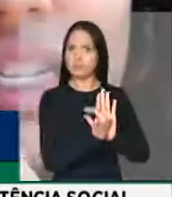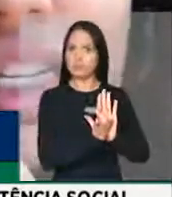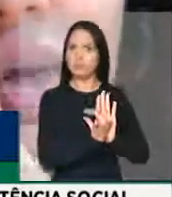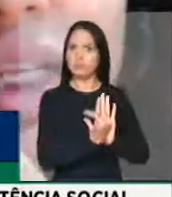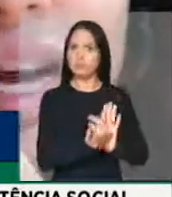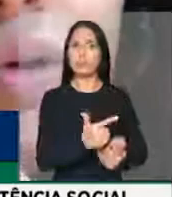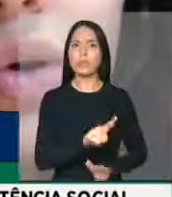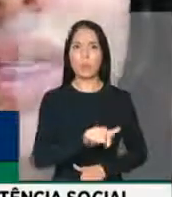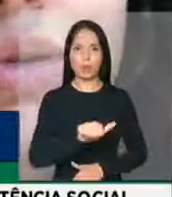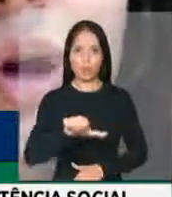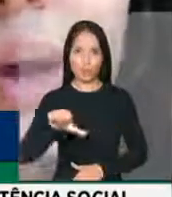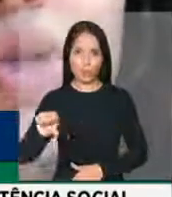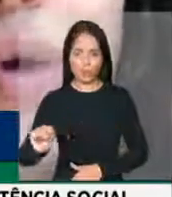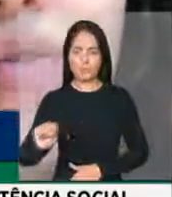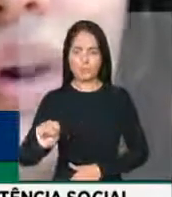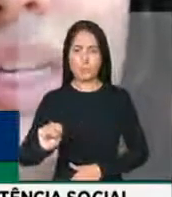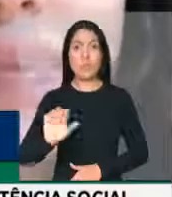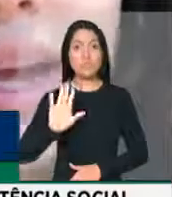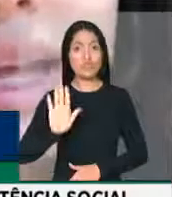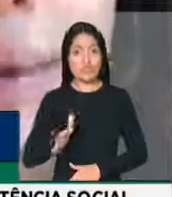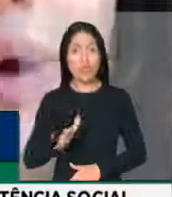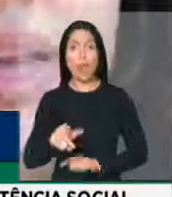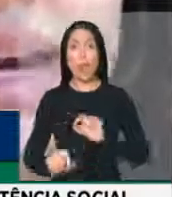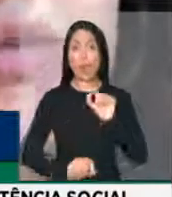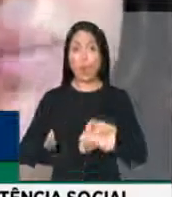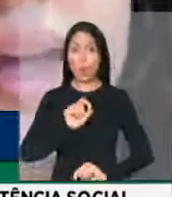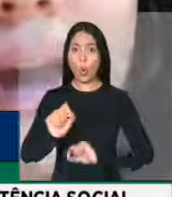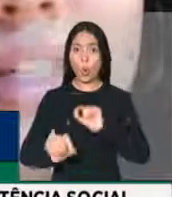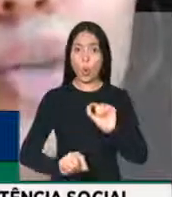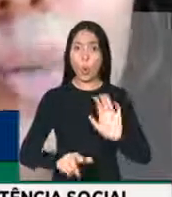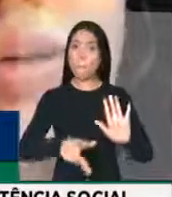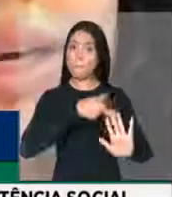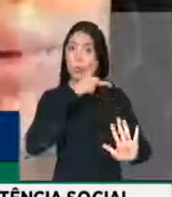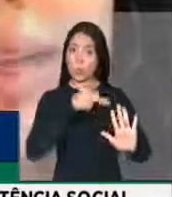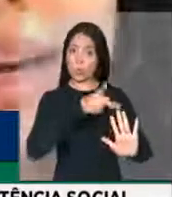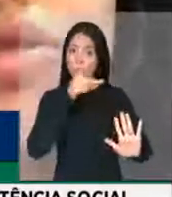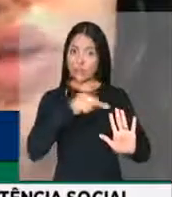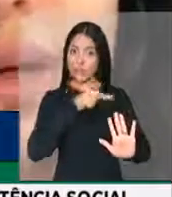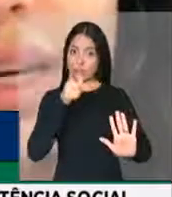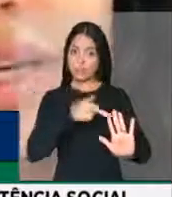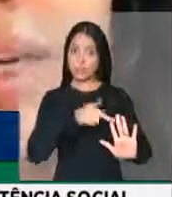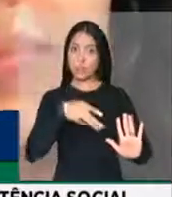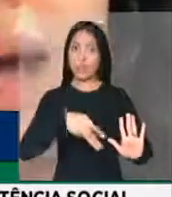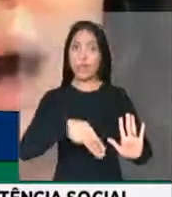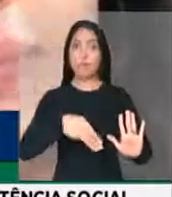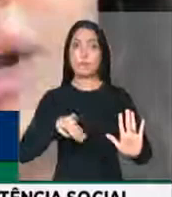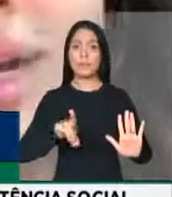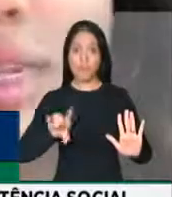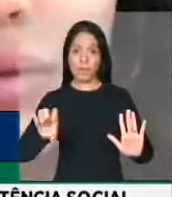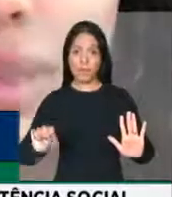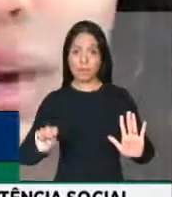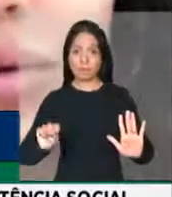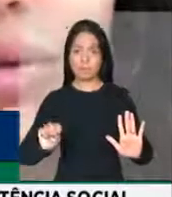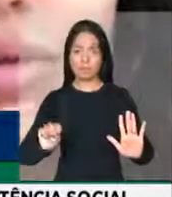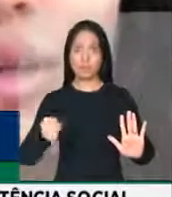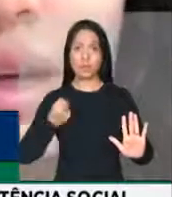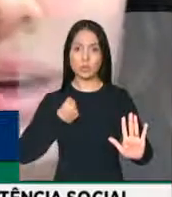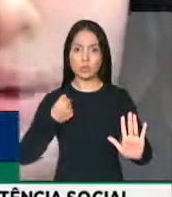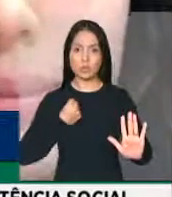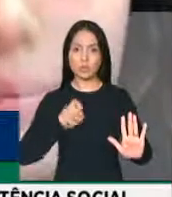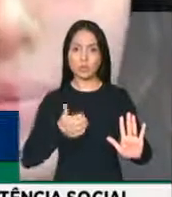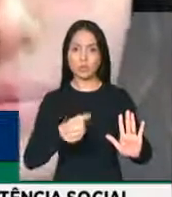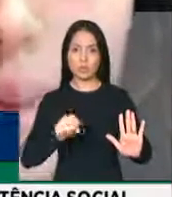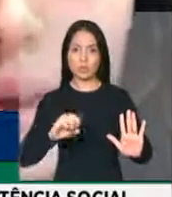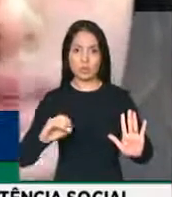Orgânica de Assistência Social, LOAS, atualmente por força da portaria do MDS nº 103, de 2015, a aplicação dos recursos